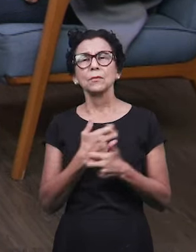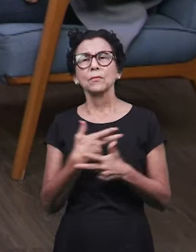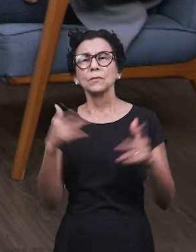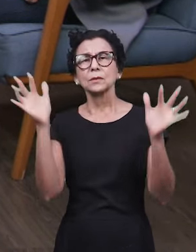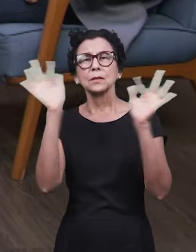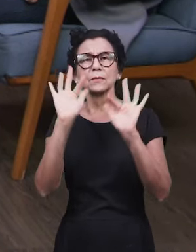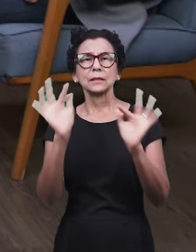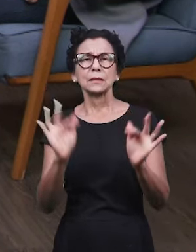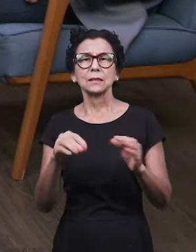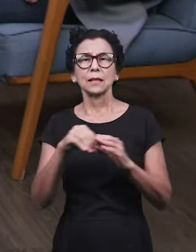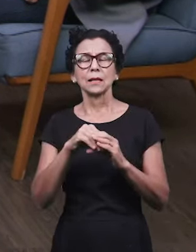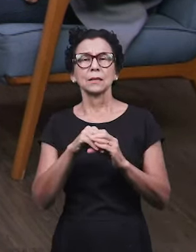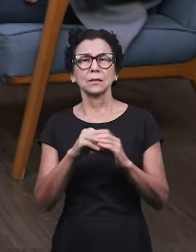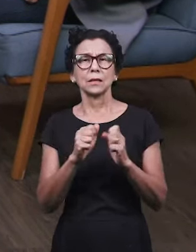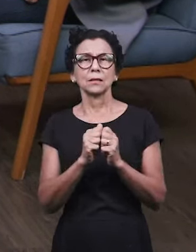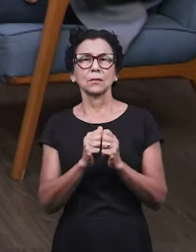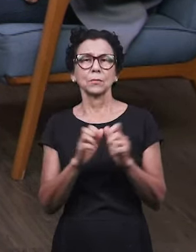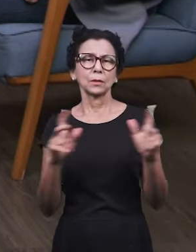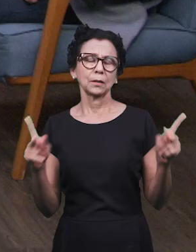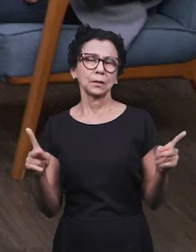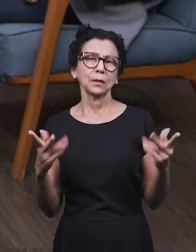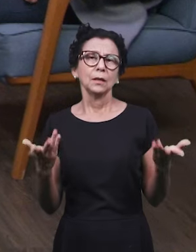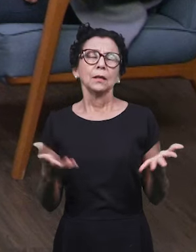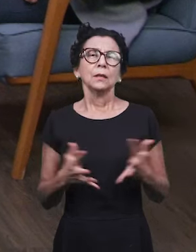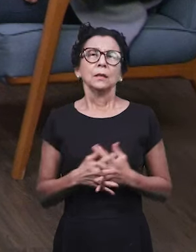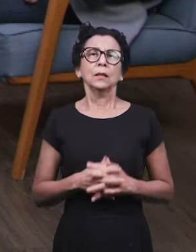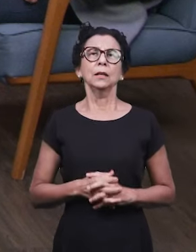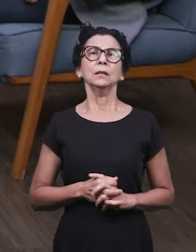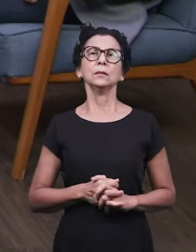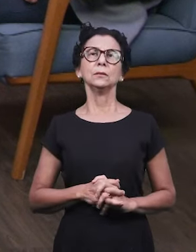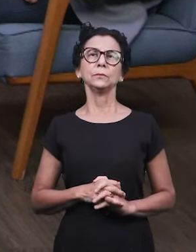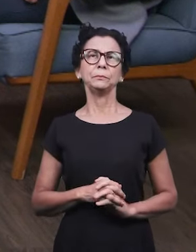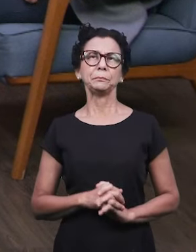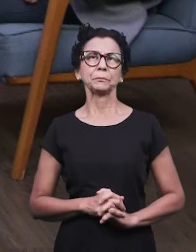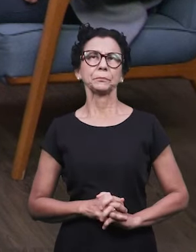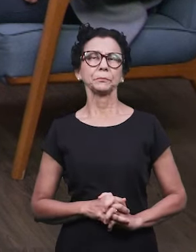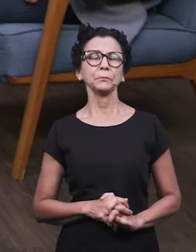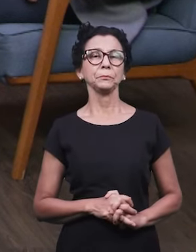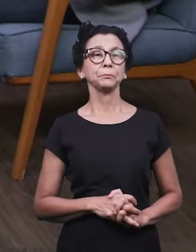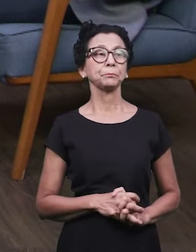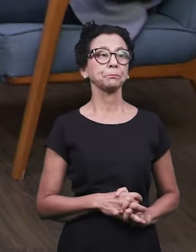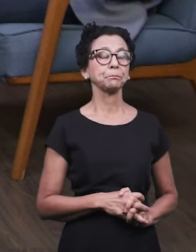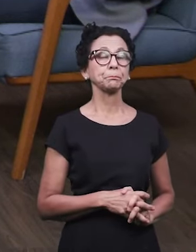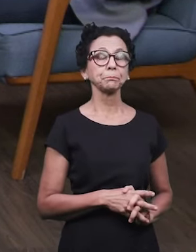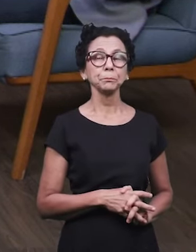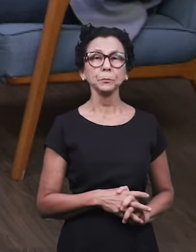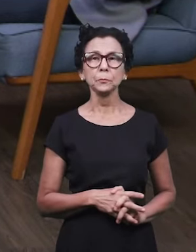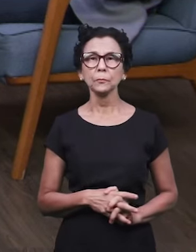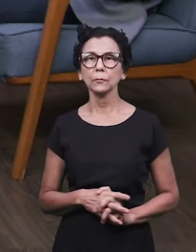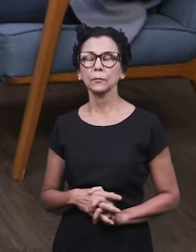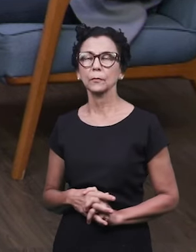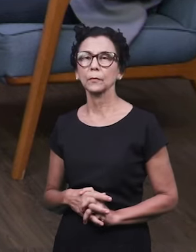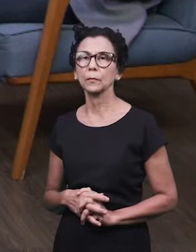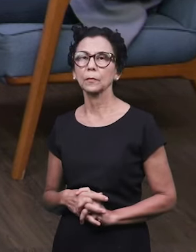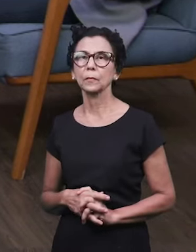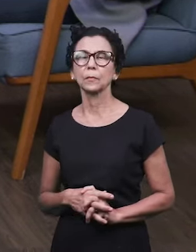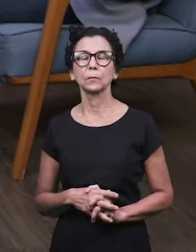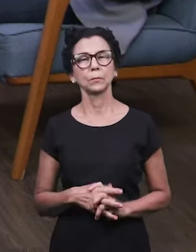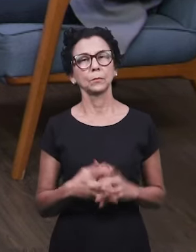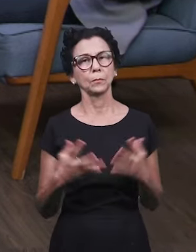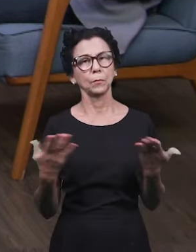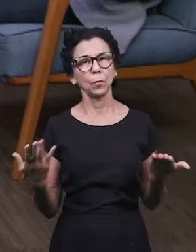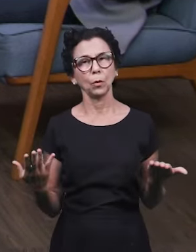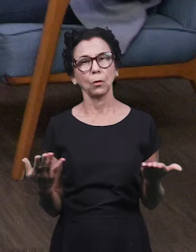e as bem-aventuranças dentro do livro de Apocalipse. O que nos leva a isso? É, você já falou da